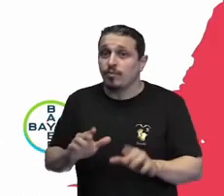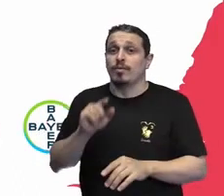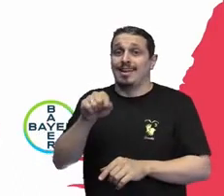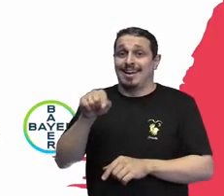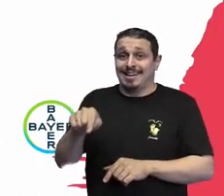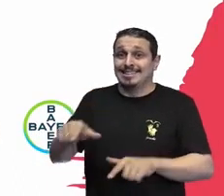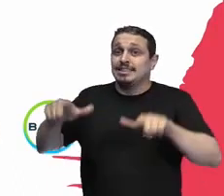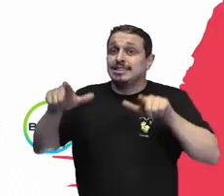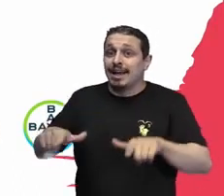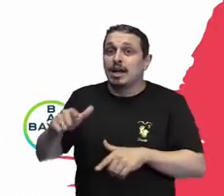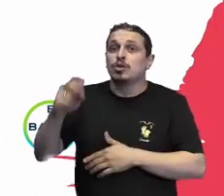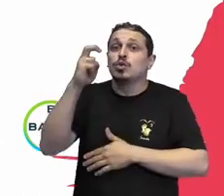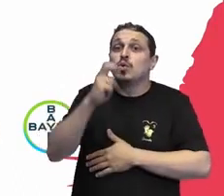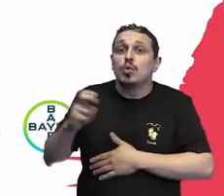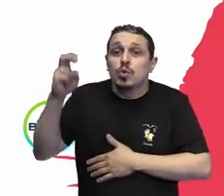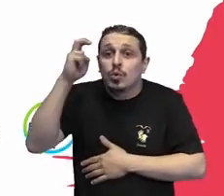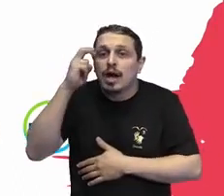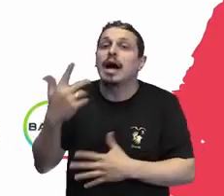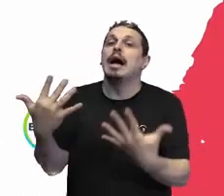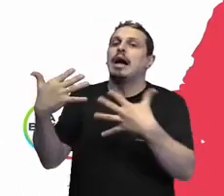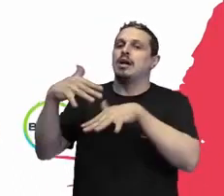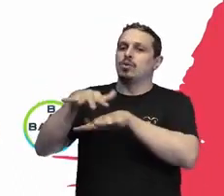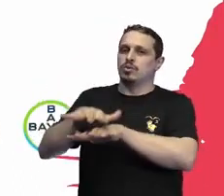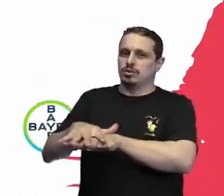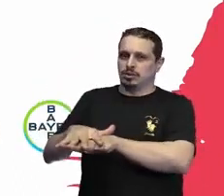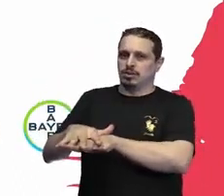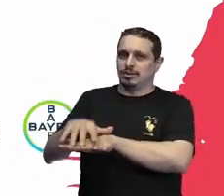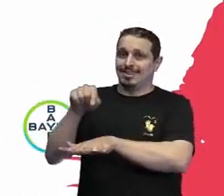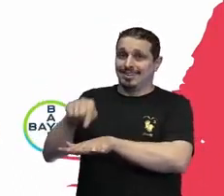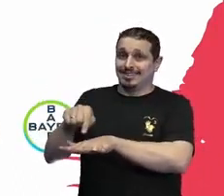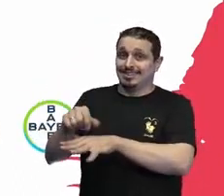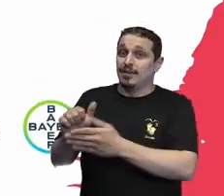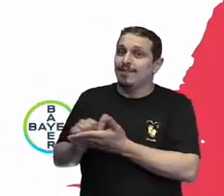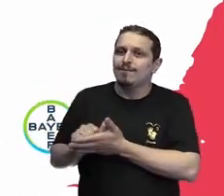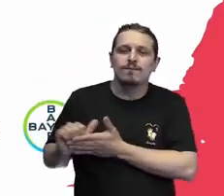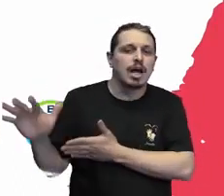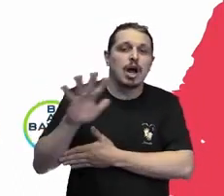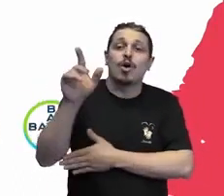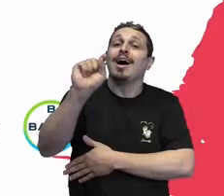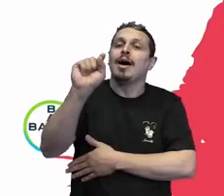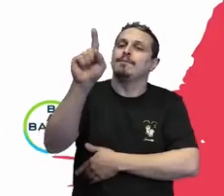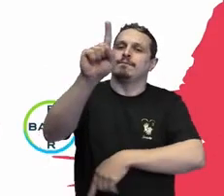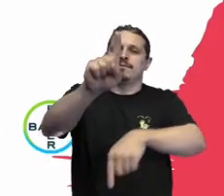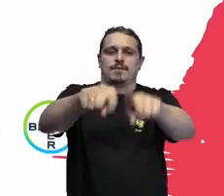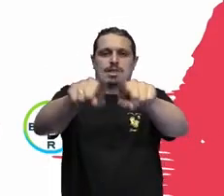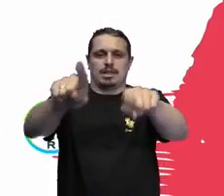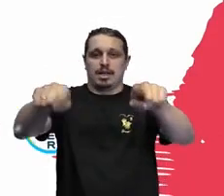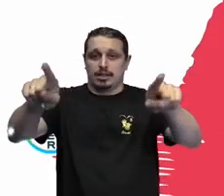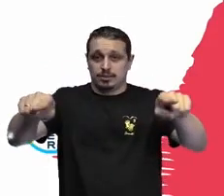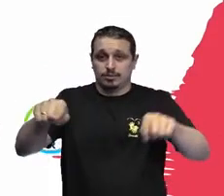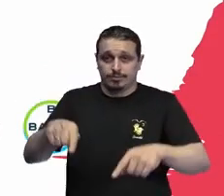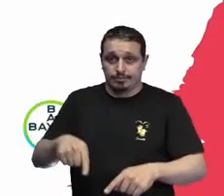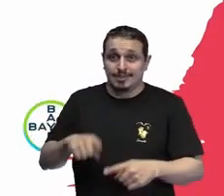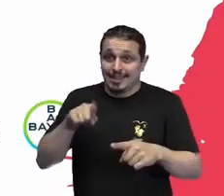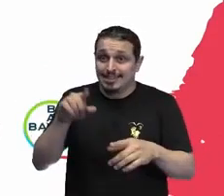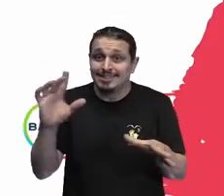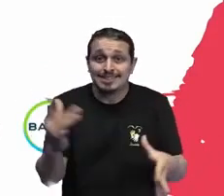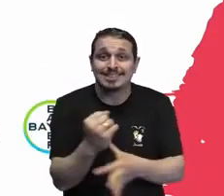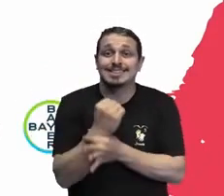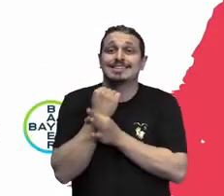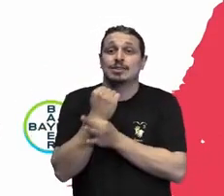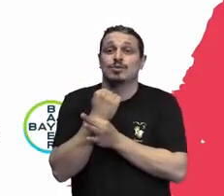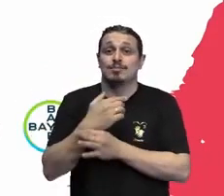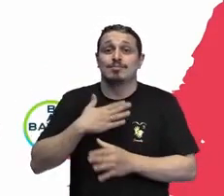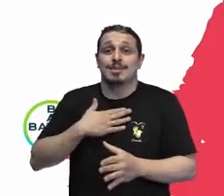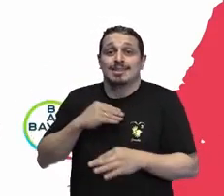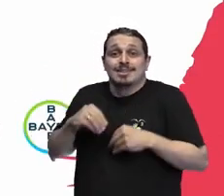inclusiva, e que valoriza a diversidade, as pessoas se sentem mais seguras e acolhidas no ambiente de trabalho. Isso faz